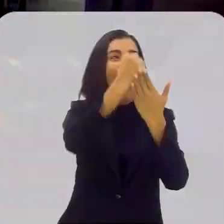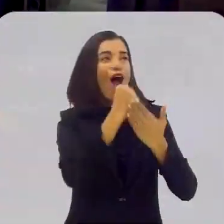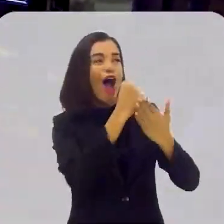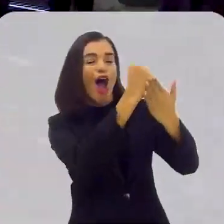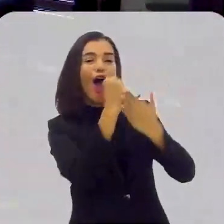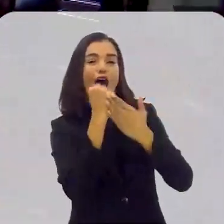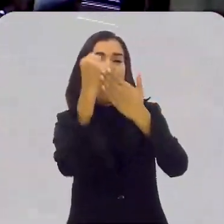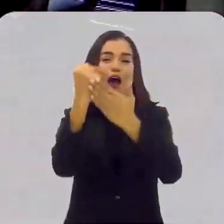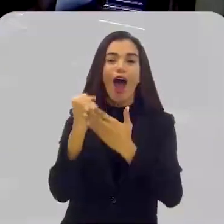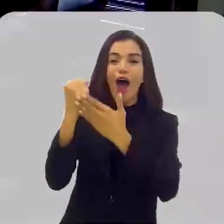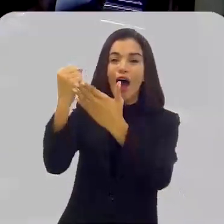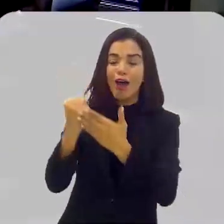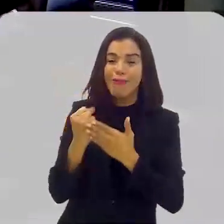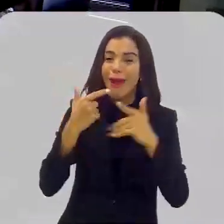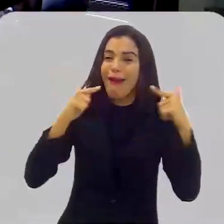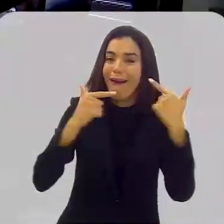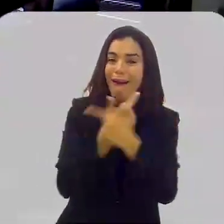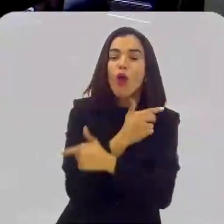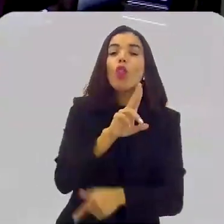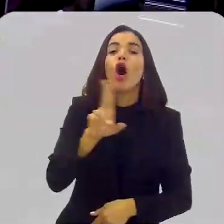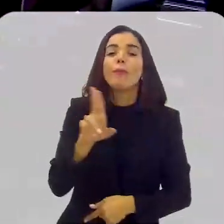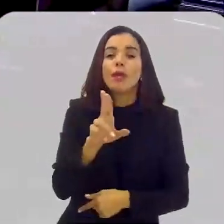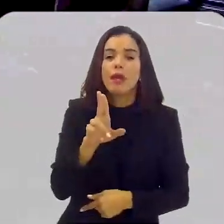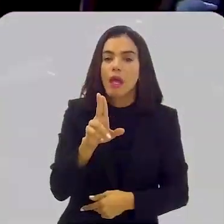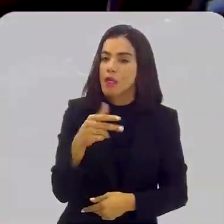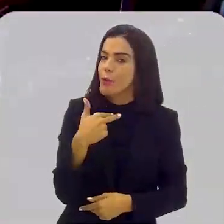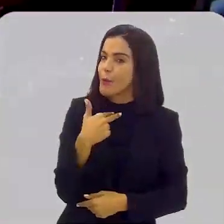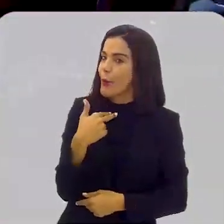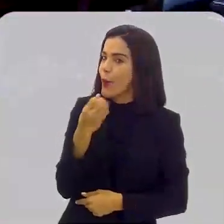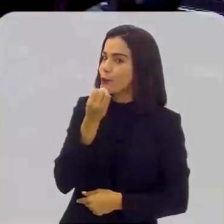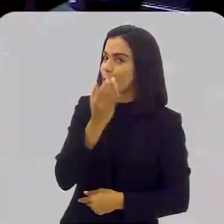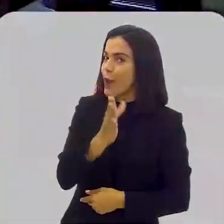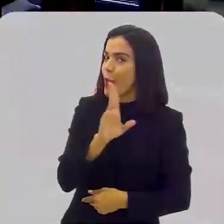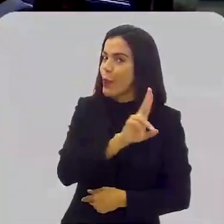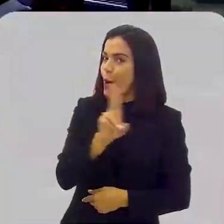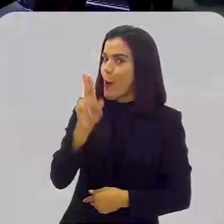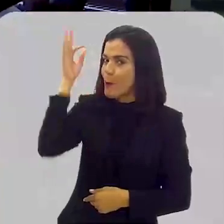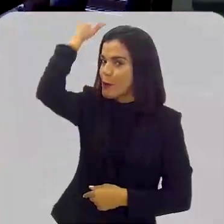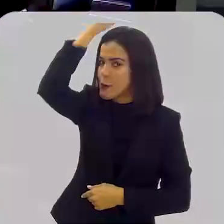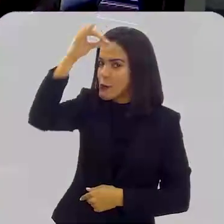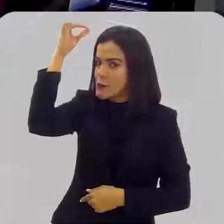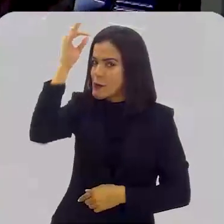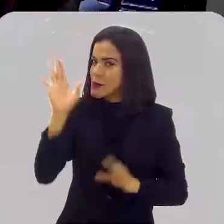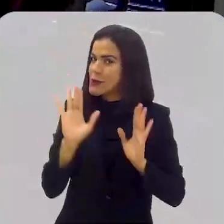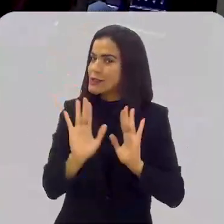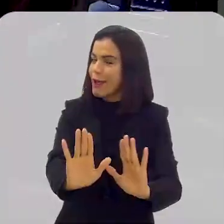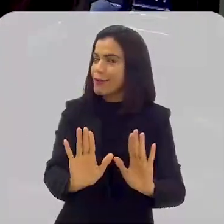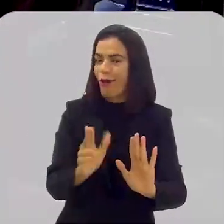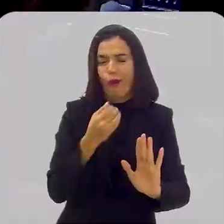socorro. Foi hilário. Coelho, como é o nome dele? Não conta o nome do santo.